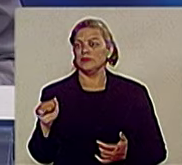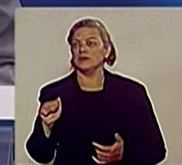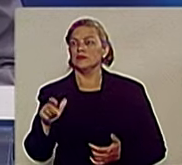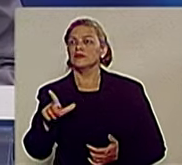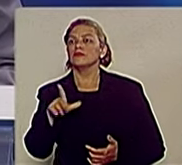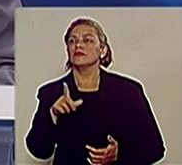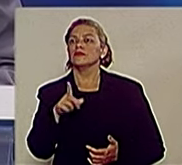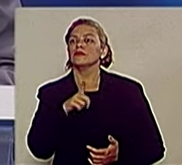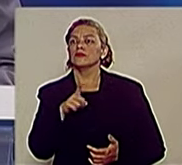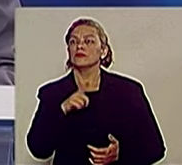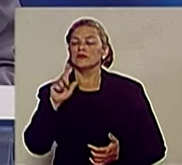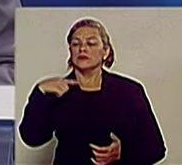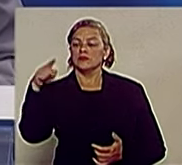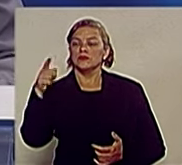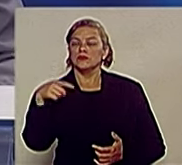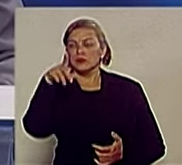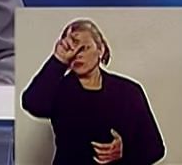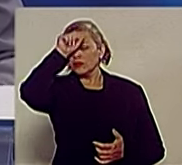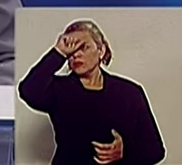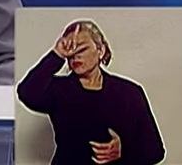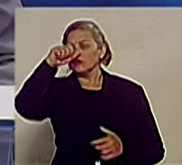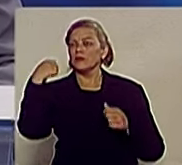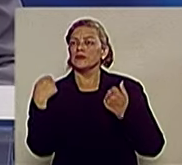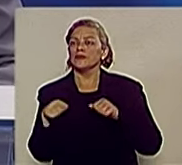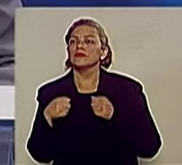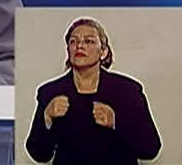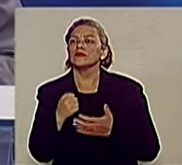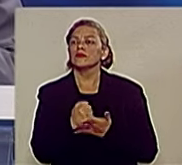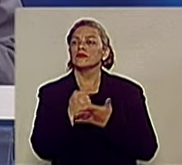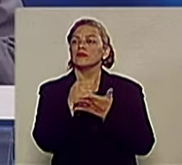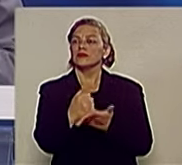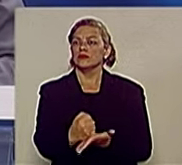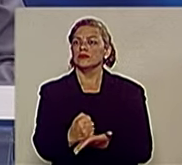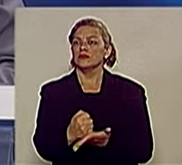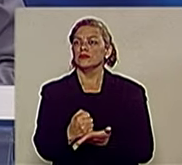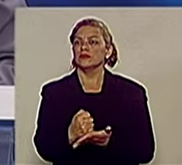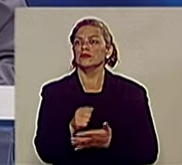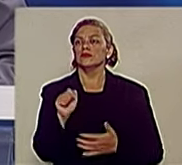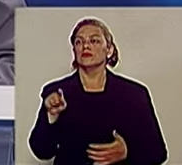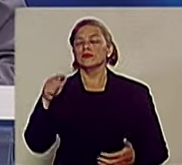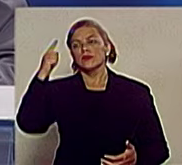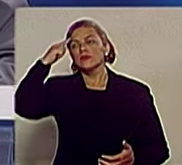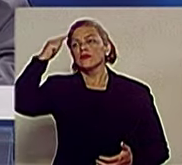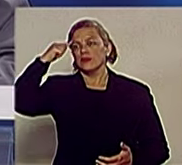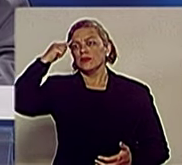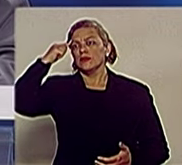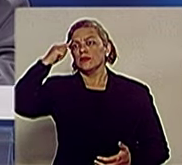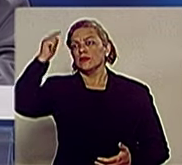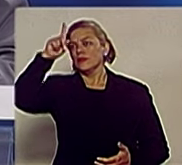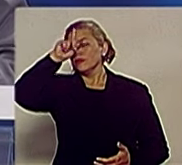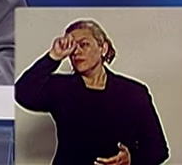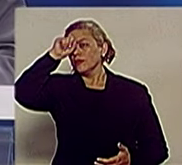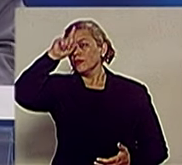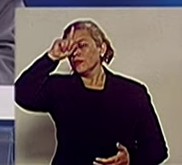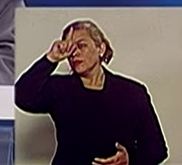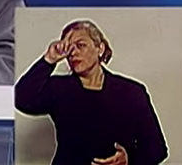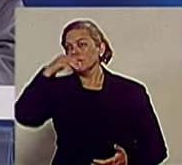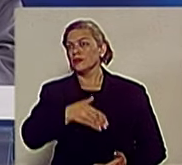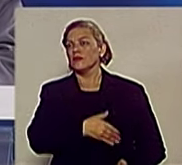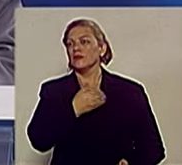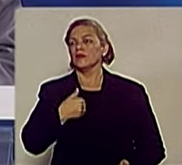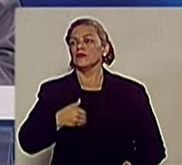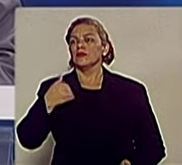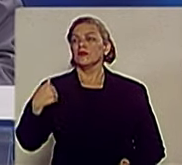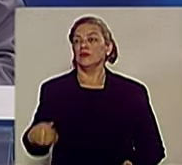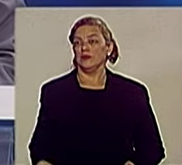hospitais nas cidades que também precisariam de incentivos. Para vocês terem uma ideia, o hospital municipal, ele